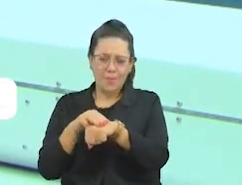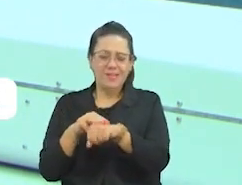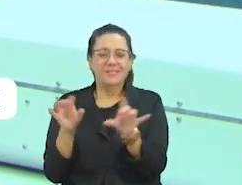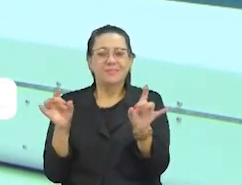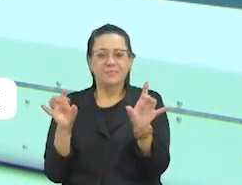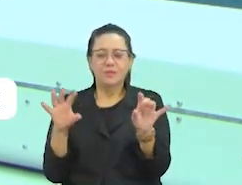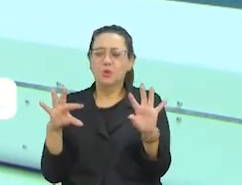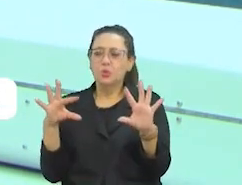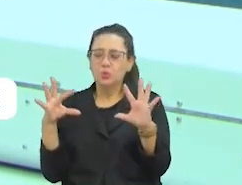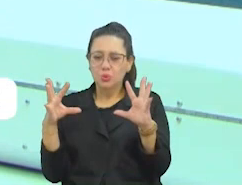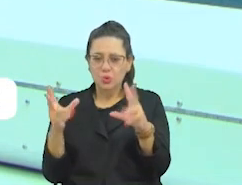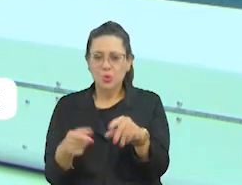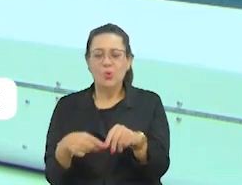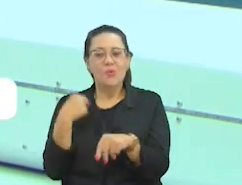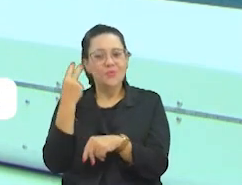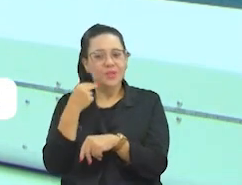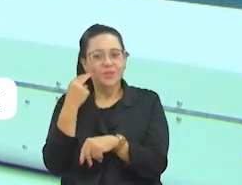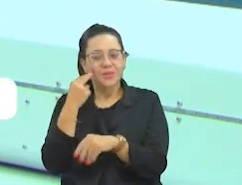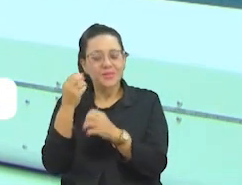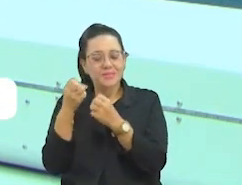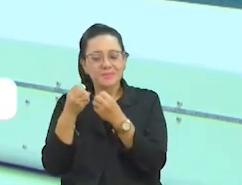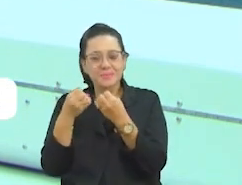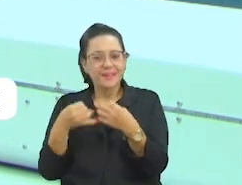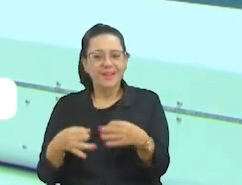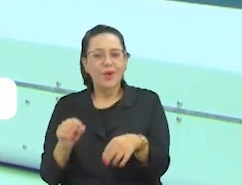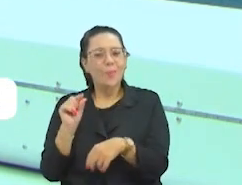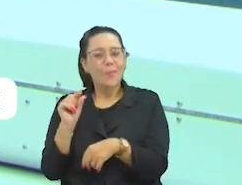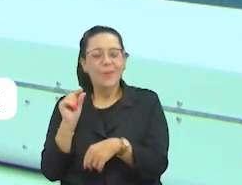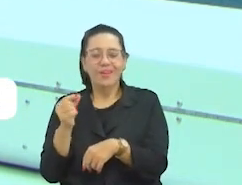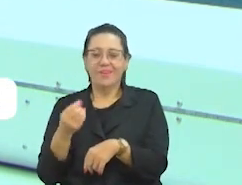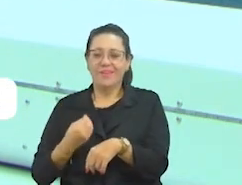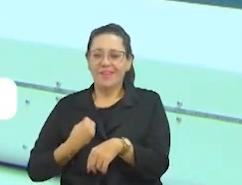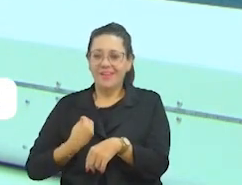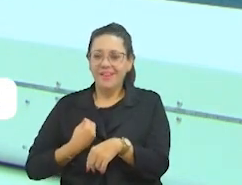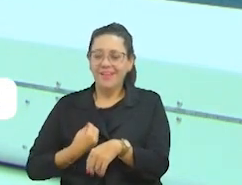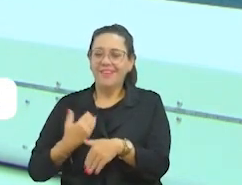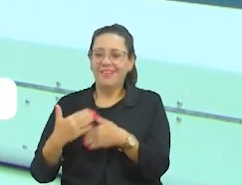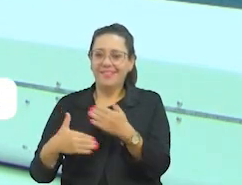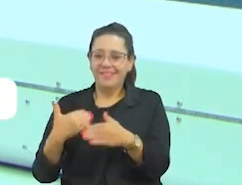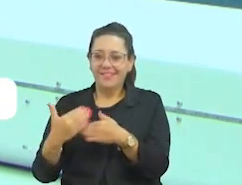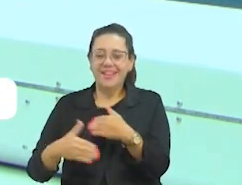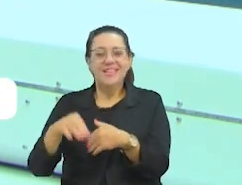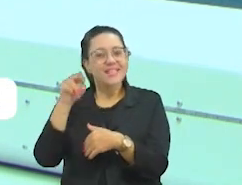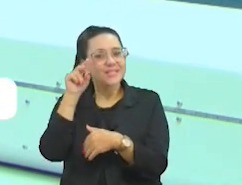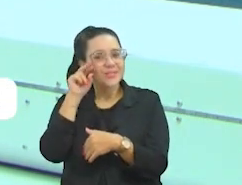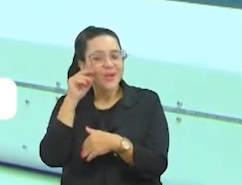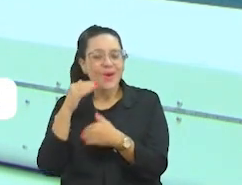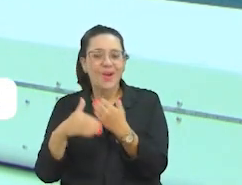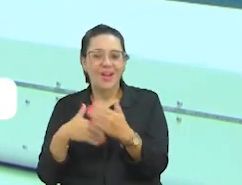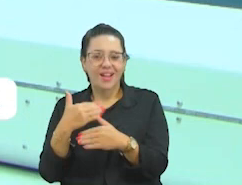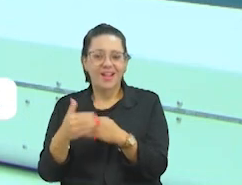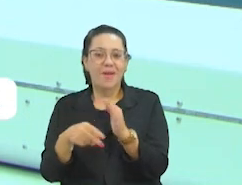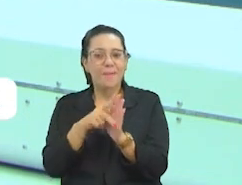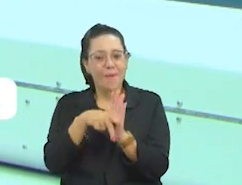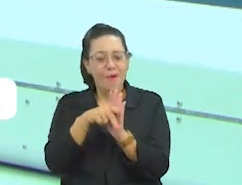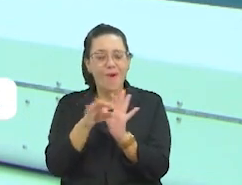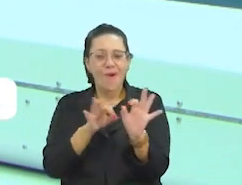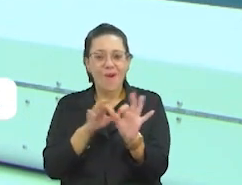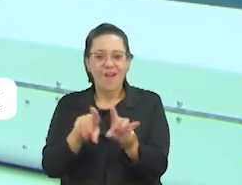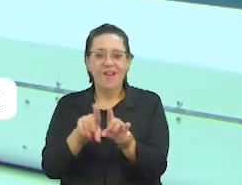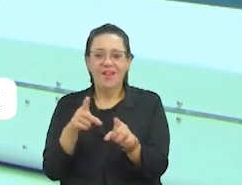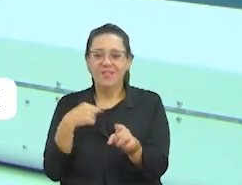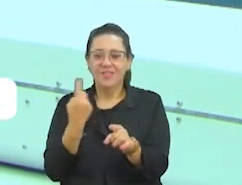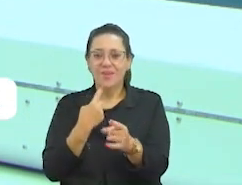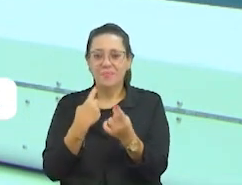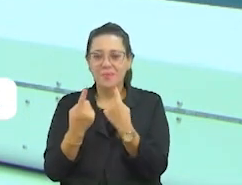vereadores que possam contar um pouco da história, da atuação deles dentro da política, também dos projetos que estão em discussão. É mais uma